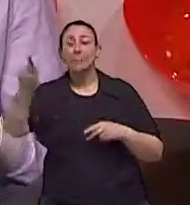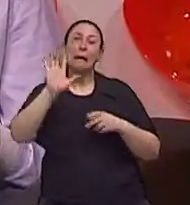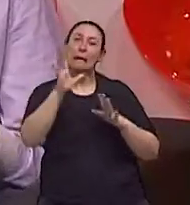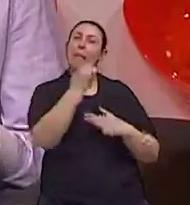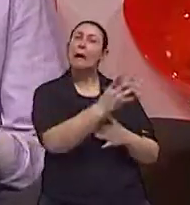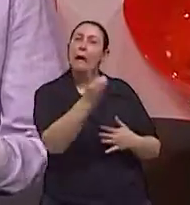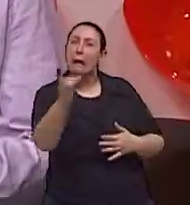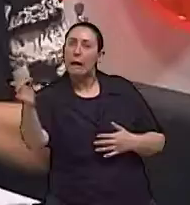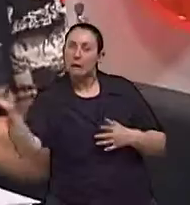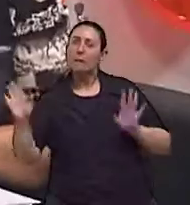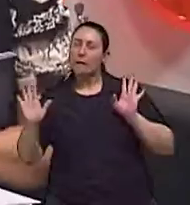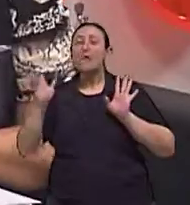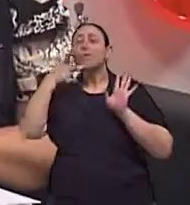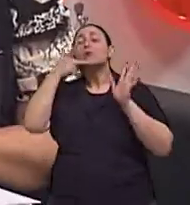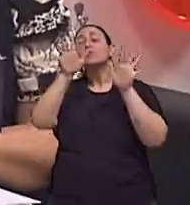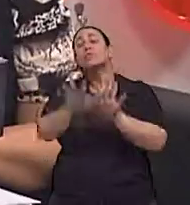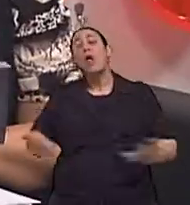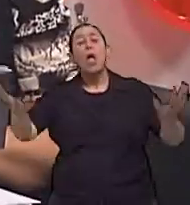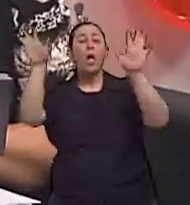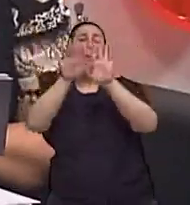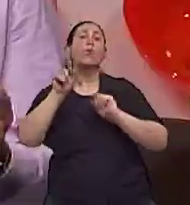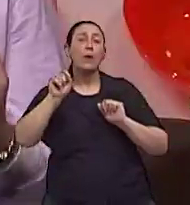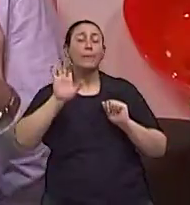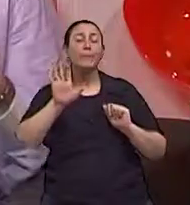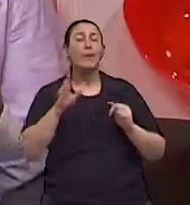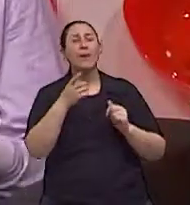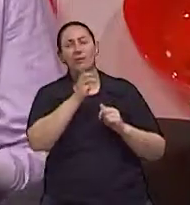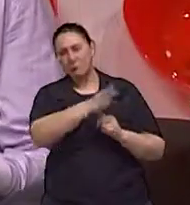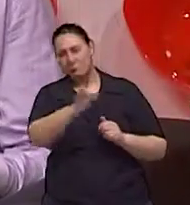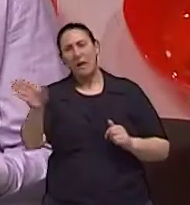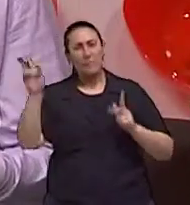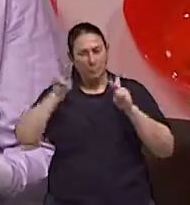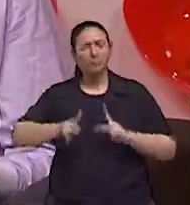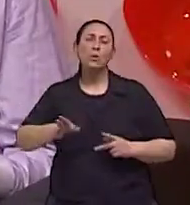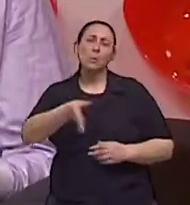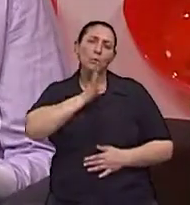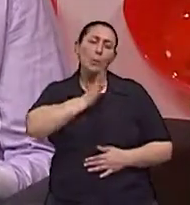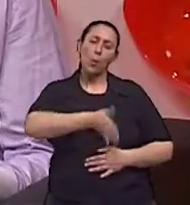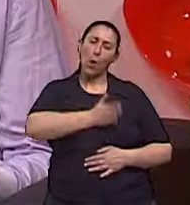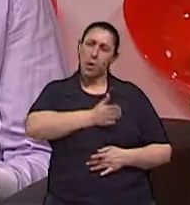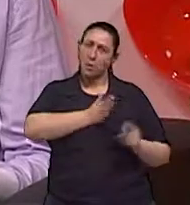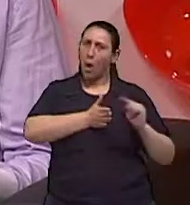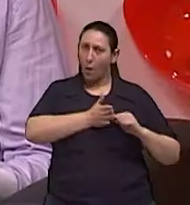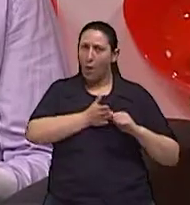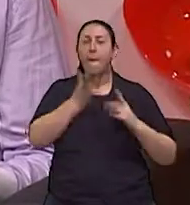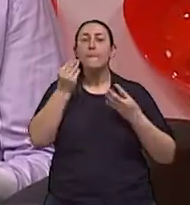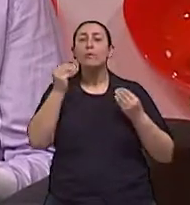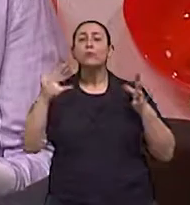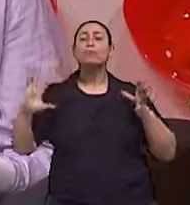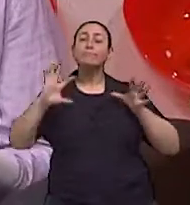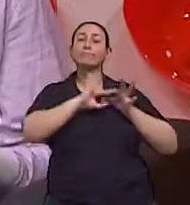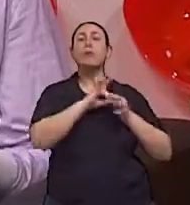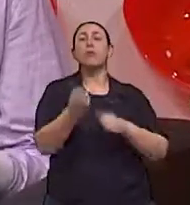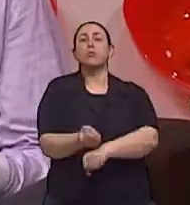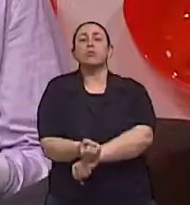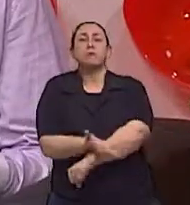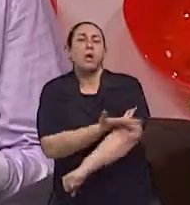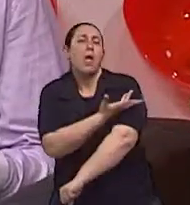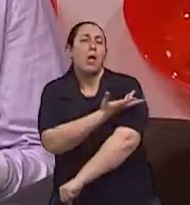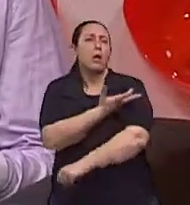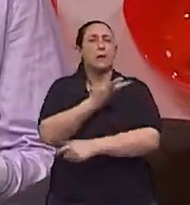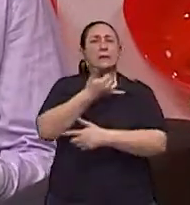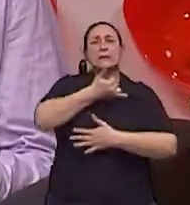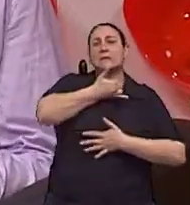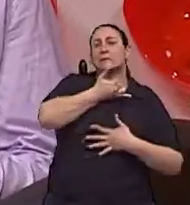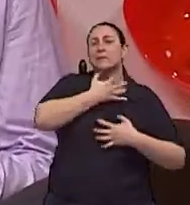que exatamente Sim, vamos falar em geral É, em geral, a maioria de nós conhece que o coração tem aspectos relacionados com as emoções por exemplo Será que só ele? Não,